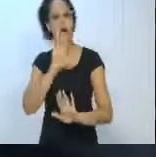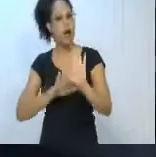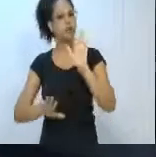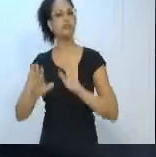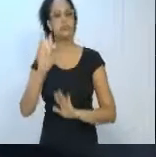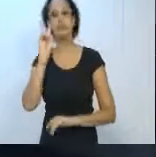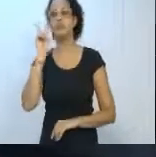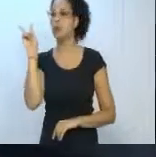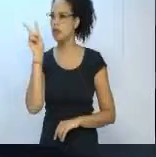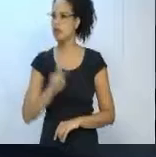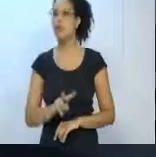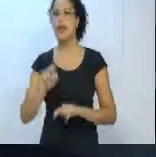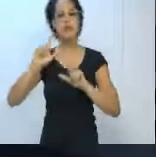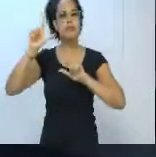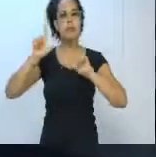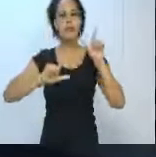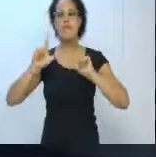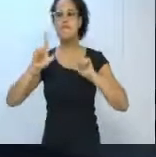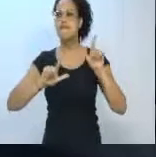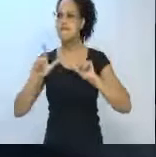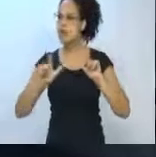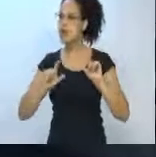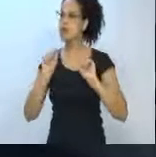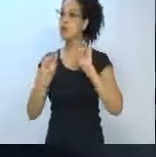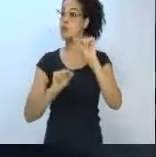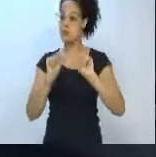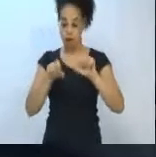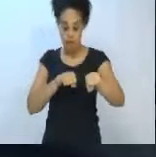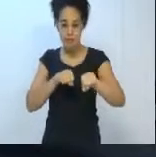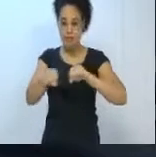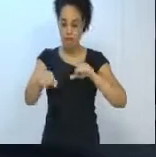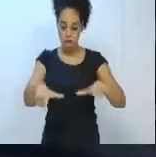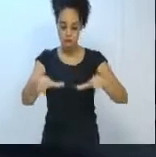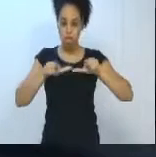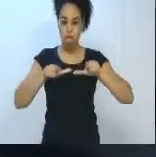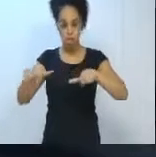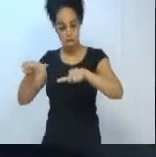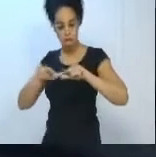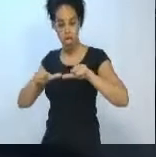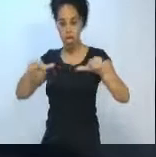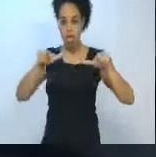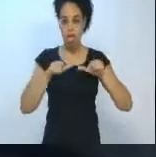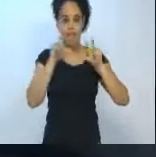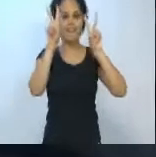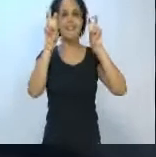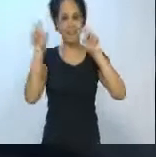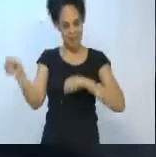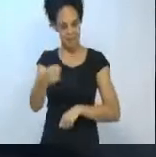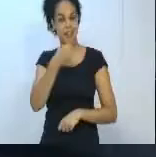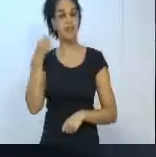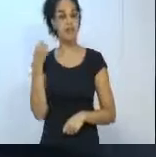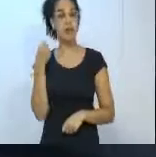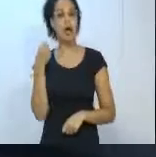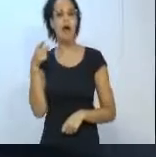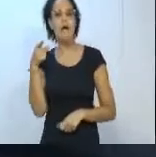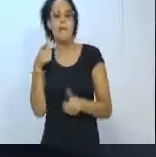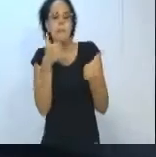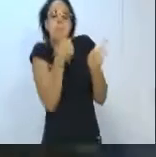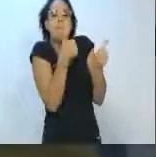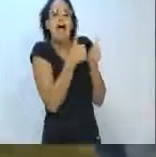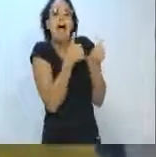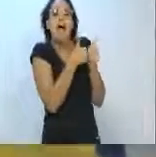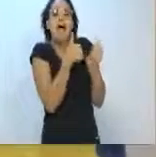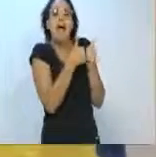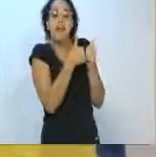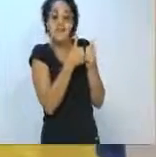na TV, o cara lá que tem vários diplomas, cervejeiro ou coisa parecida, e do lado da nossa casa tem um cidadão aí